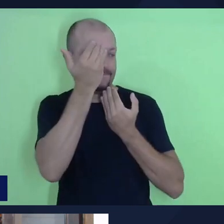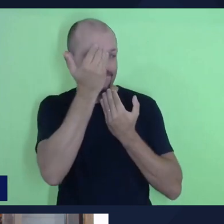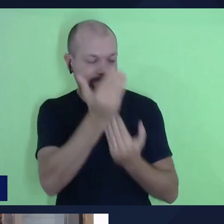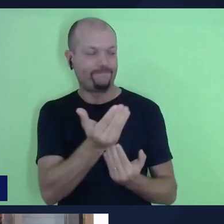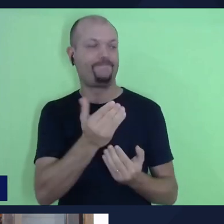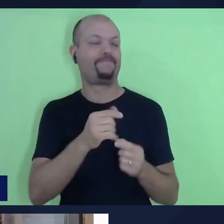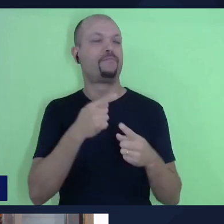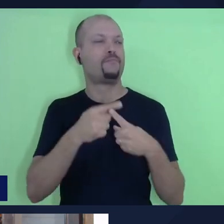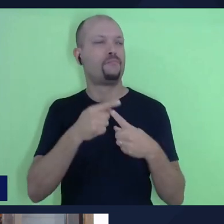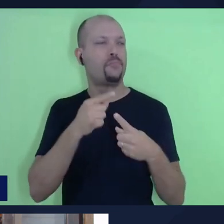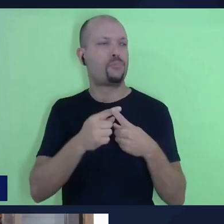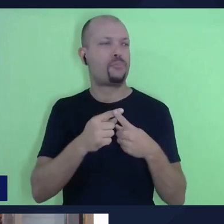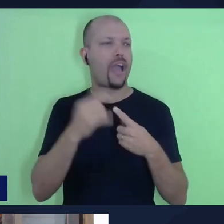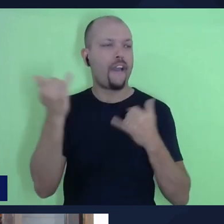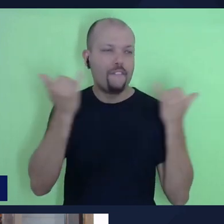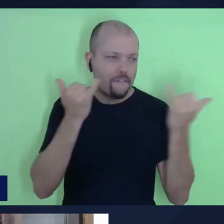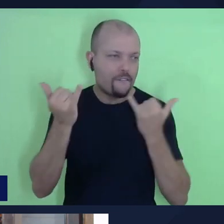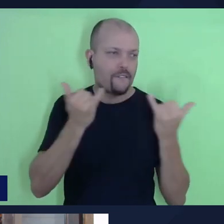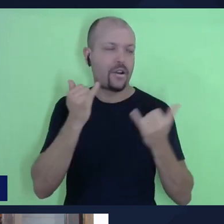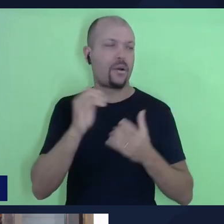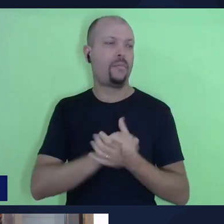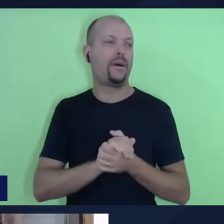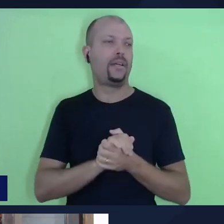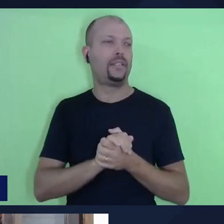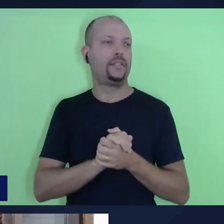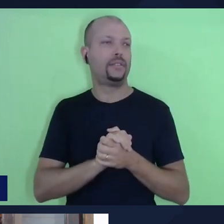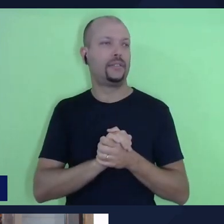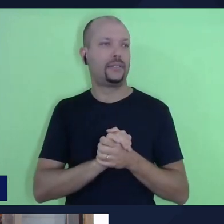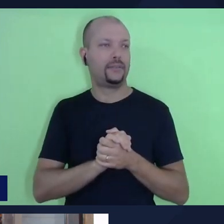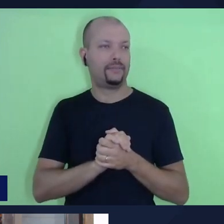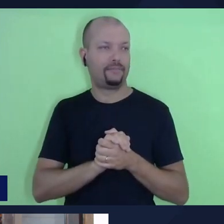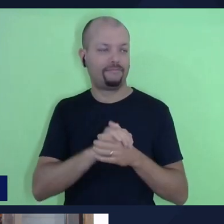conhecimento desta lição, que é tão importante pra nós também.